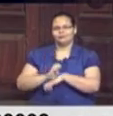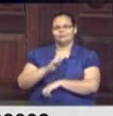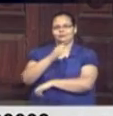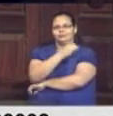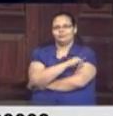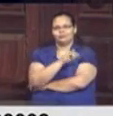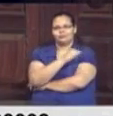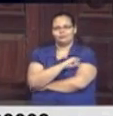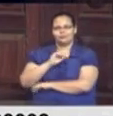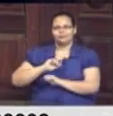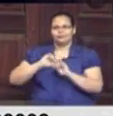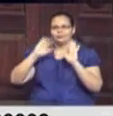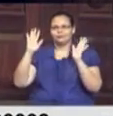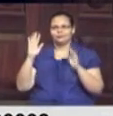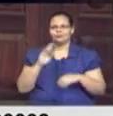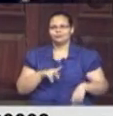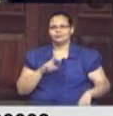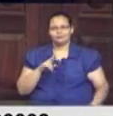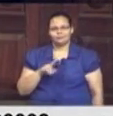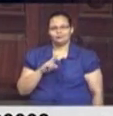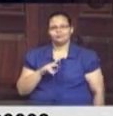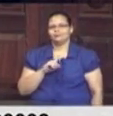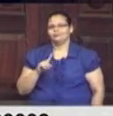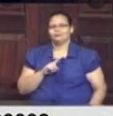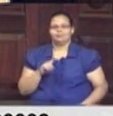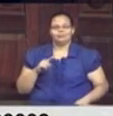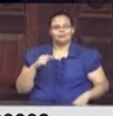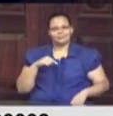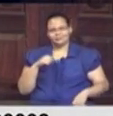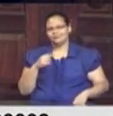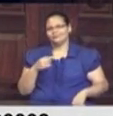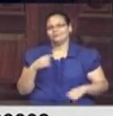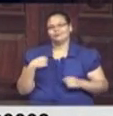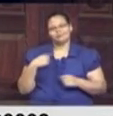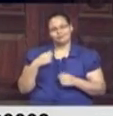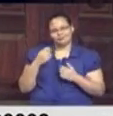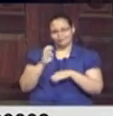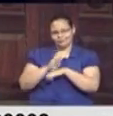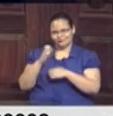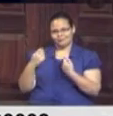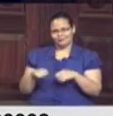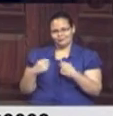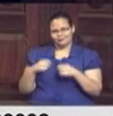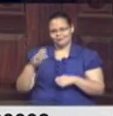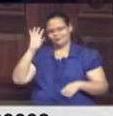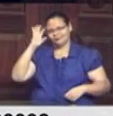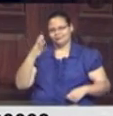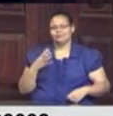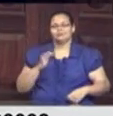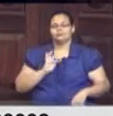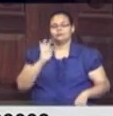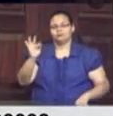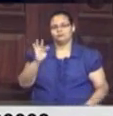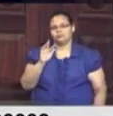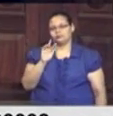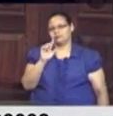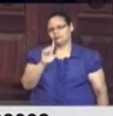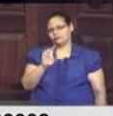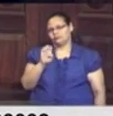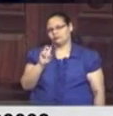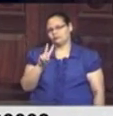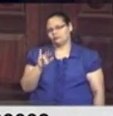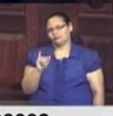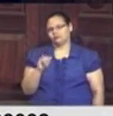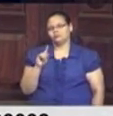Janeiro. Está claro que não é esse remédio que o Estado precisa. Está claro que o futuro de Levi que nos chega é esse que está aí.